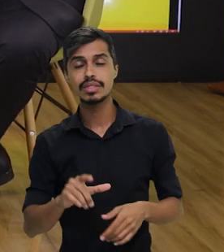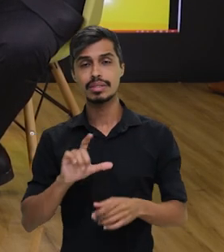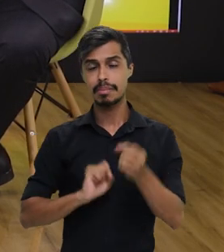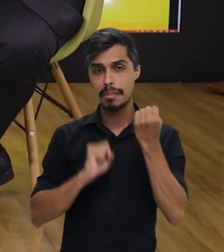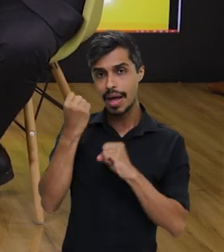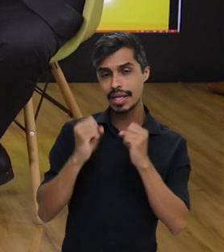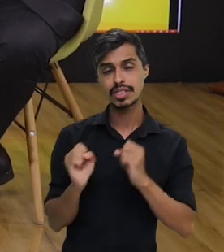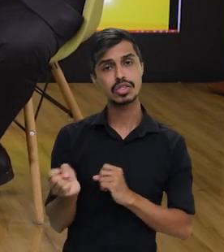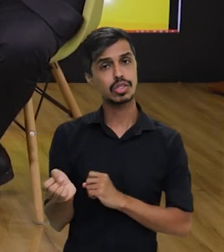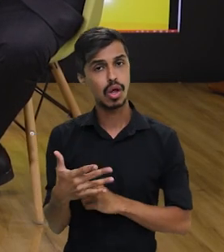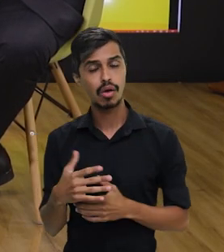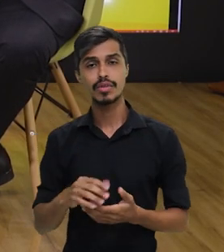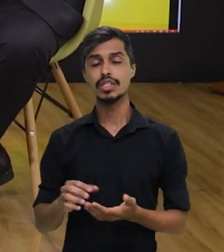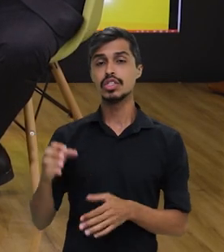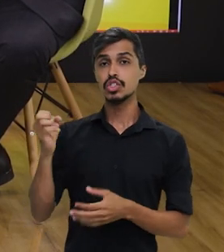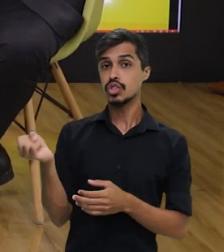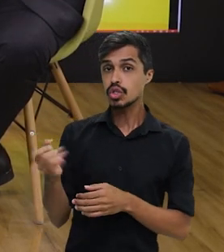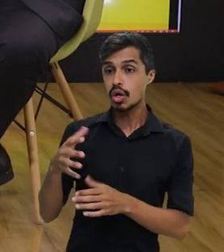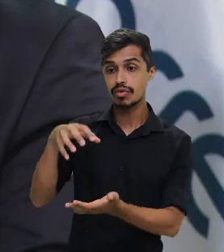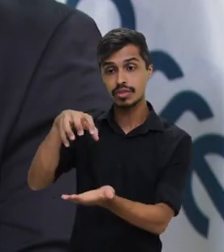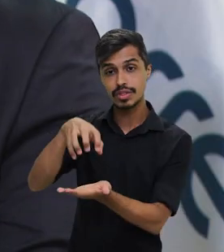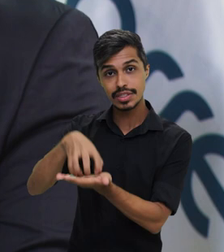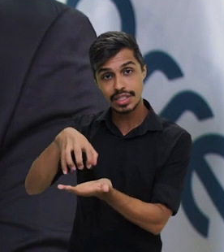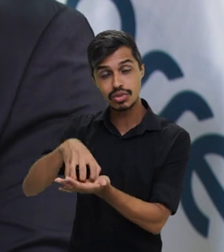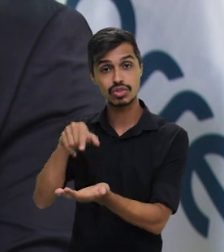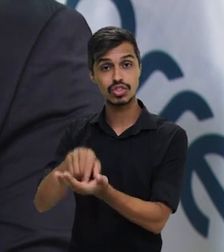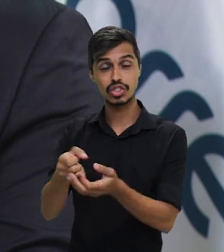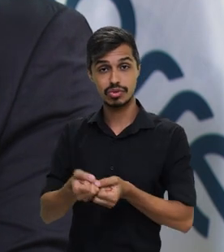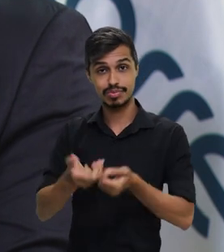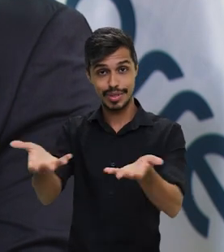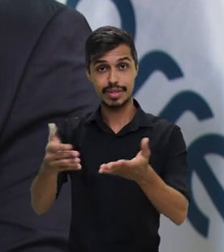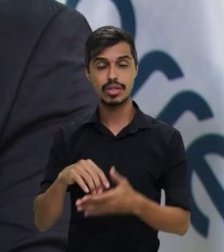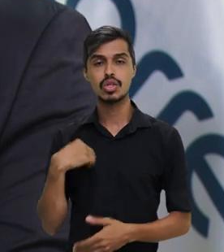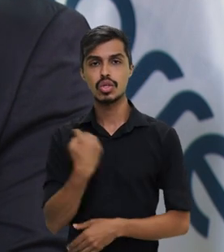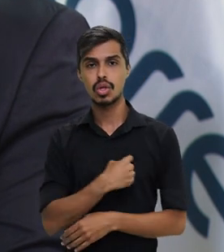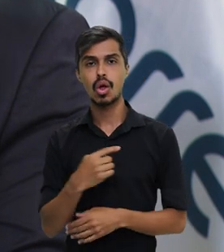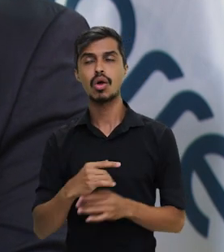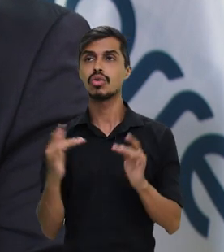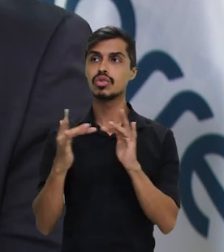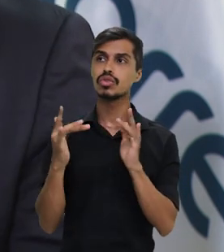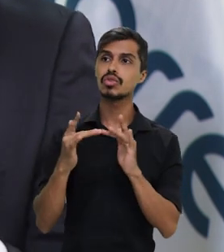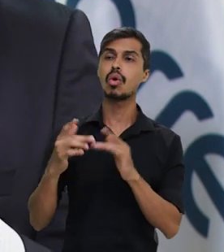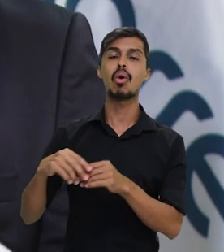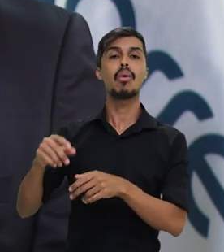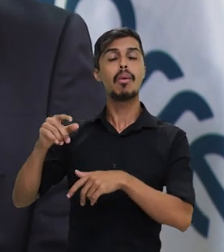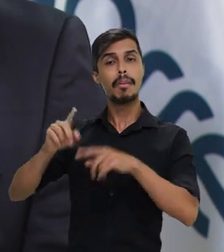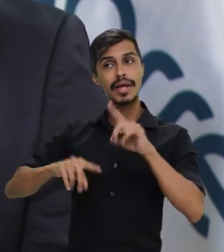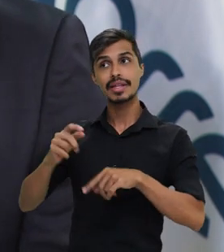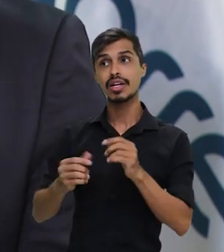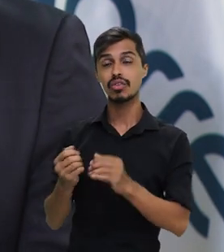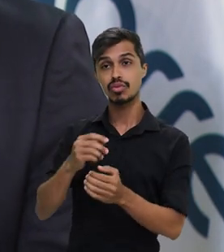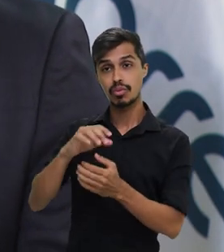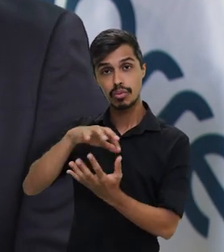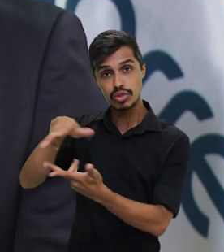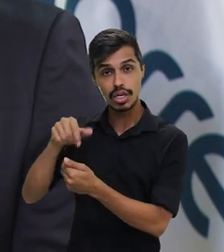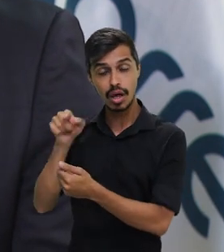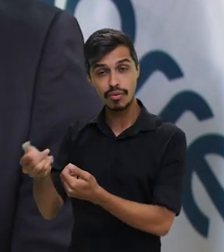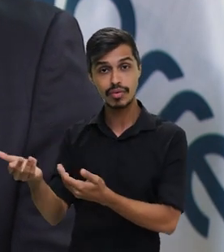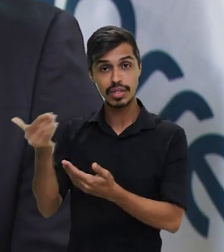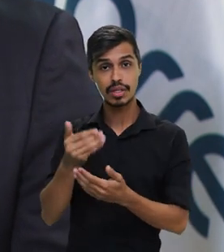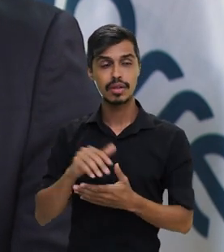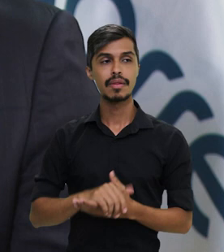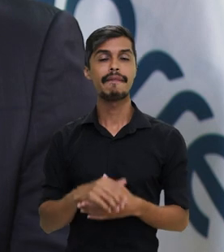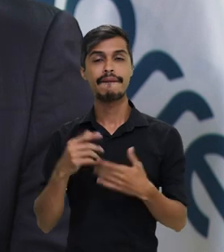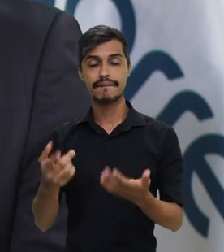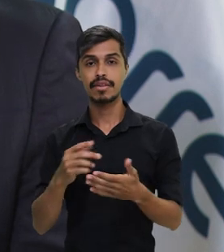distribuição. Então, hoje, a gente tem uma nova realidade que é com a mercadoria internacional, que a gente tem um programa do governo federal que foi